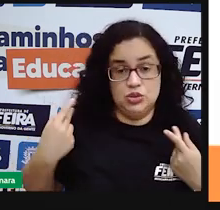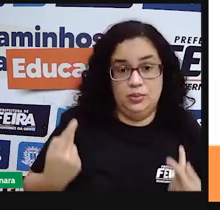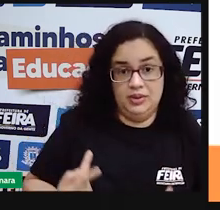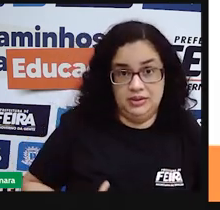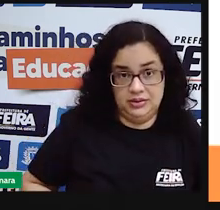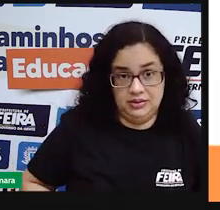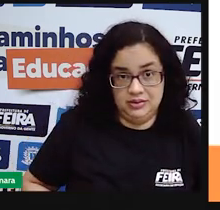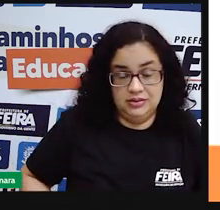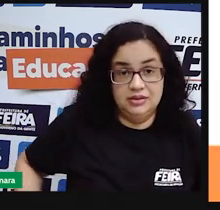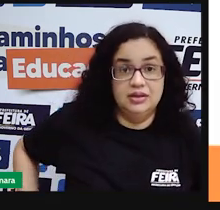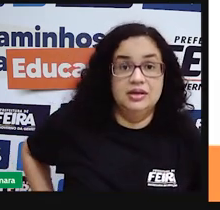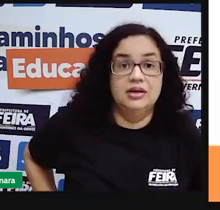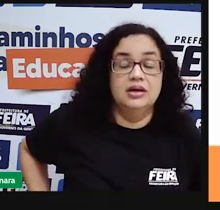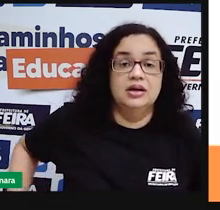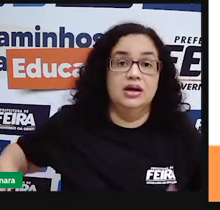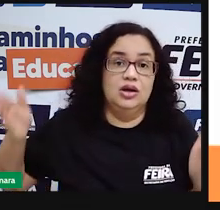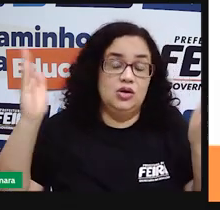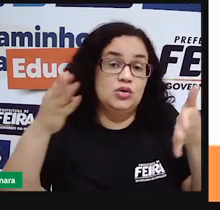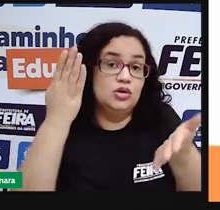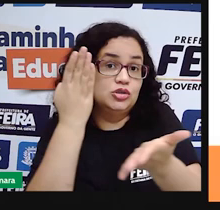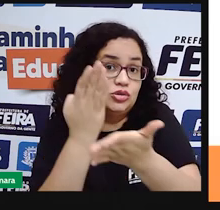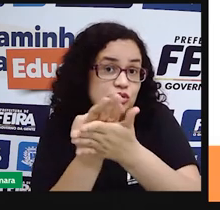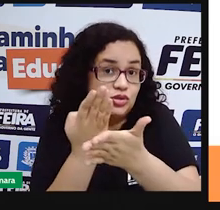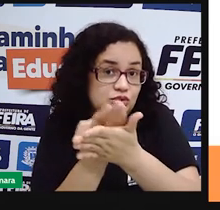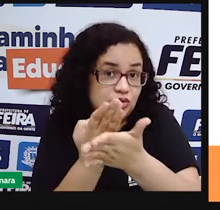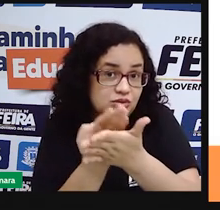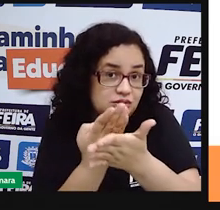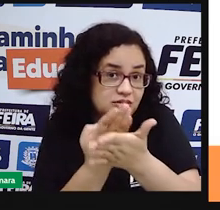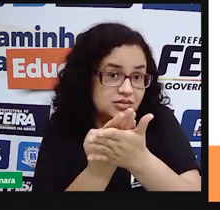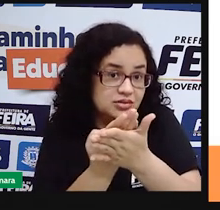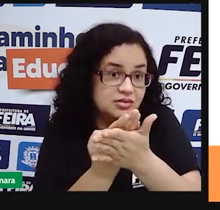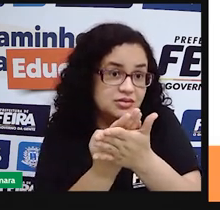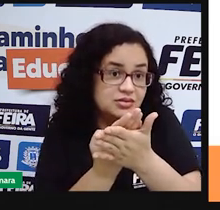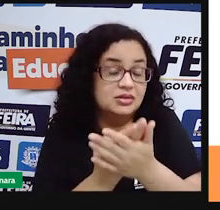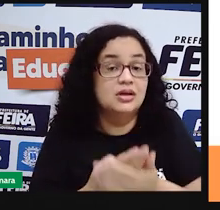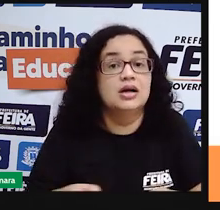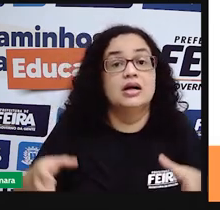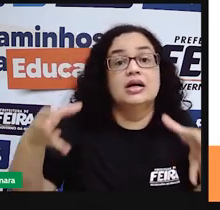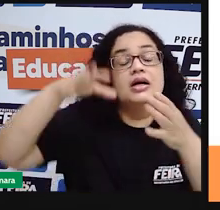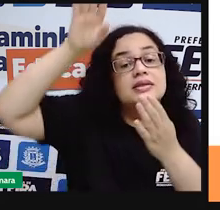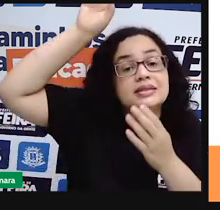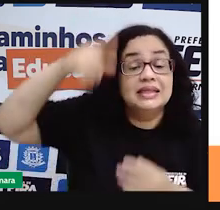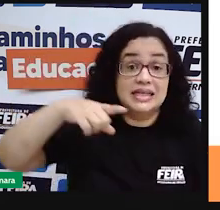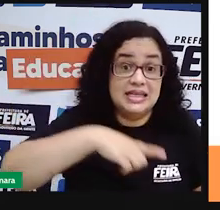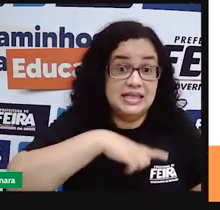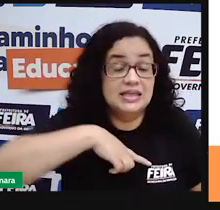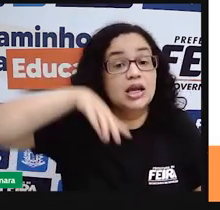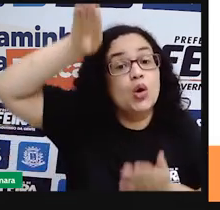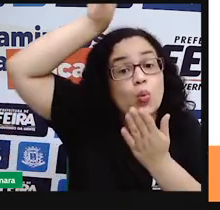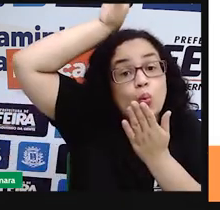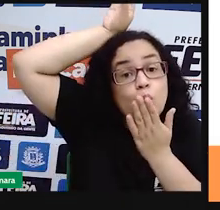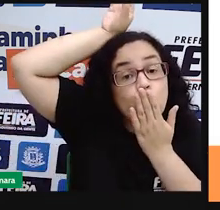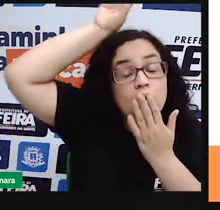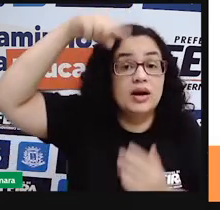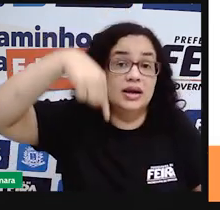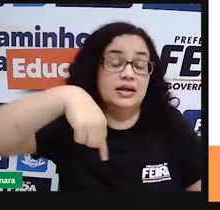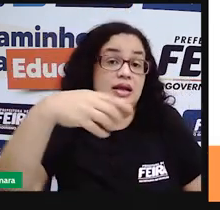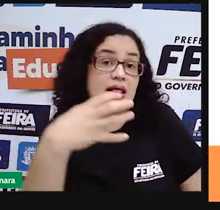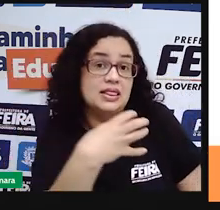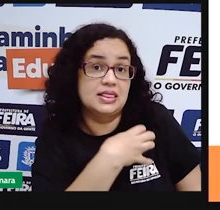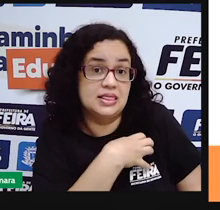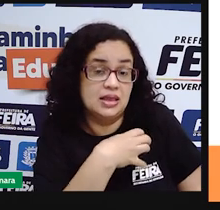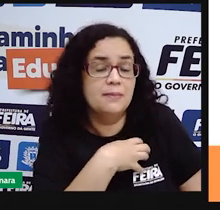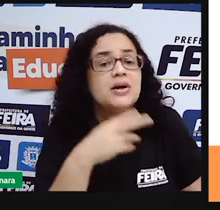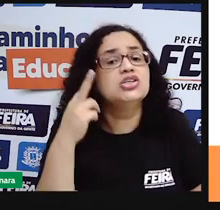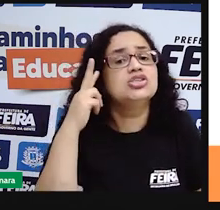agora nós vamos estudar sobre, ó, tem indígenas na Bahia. Isso mesmo, a gente já